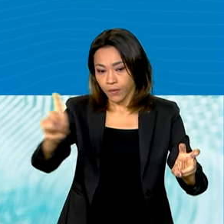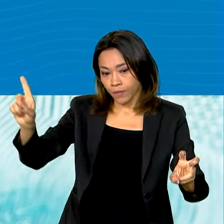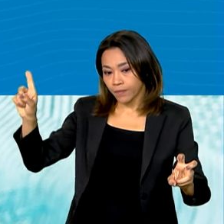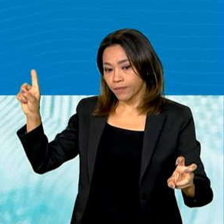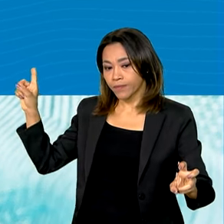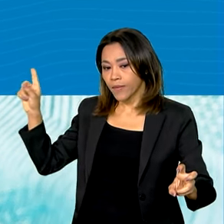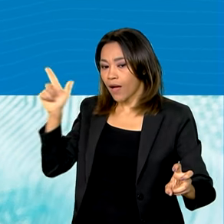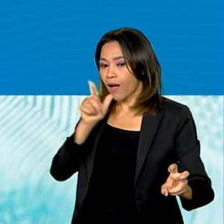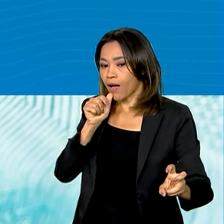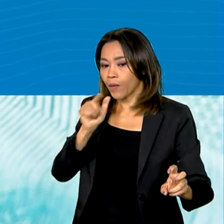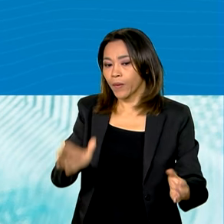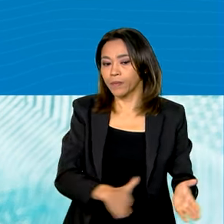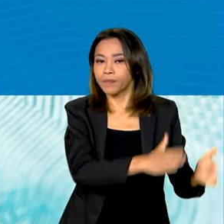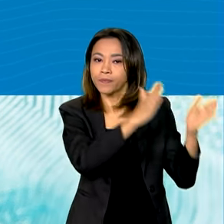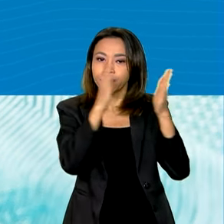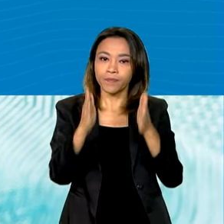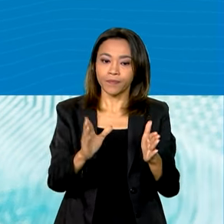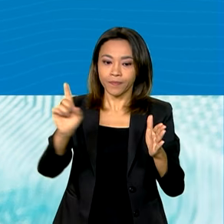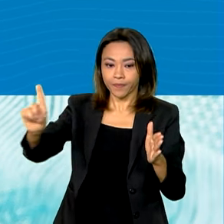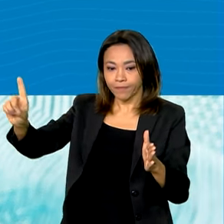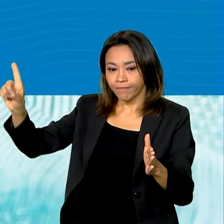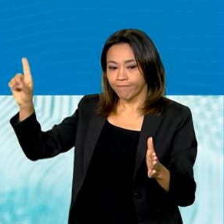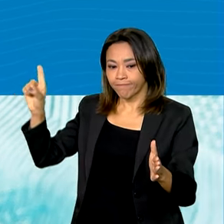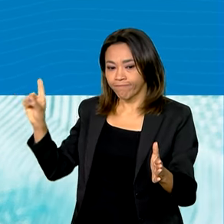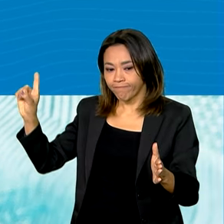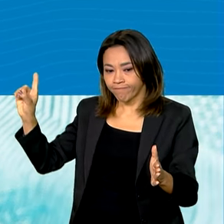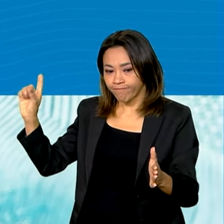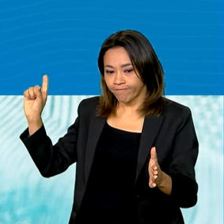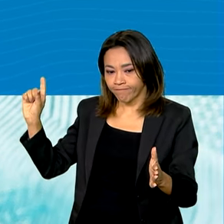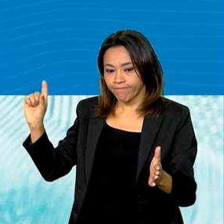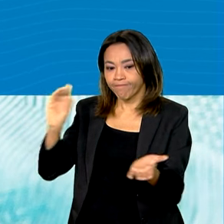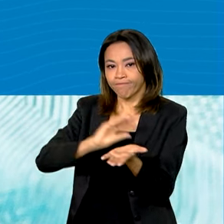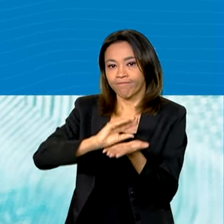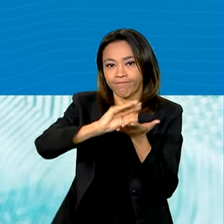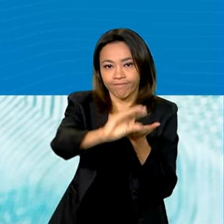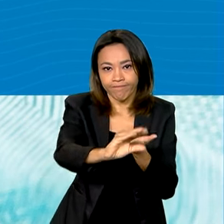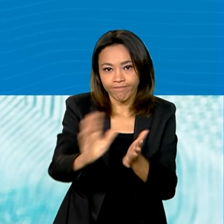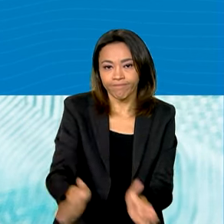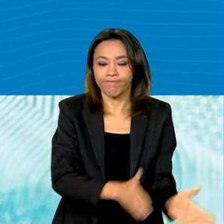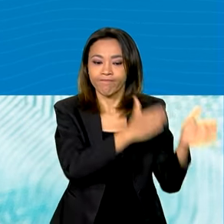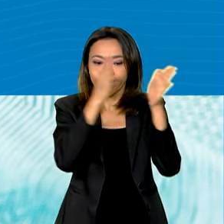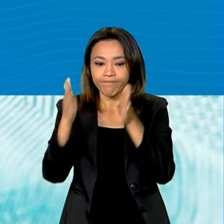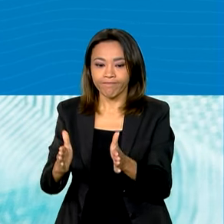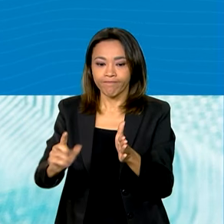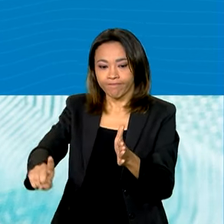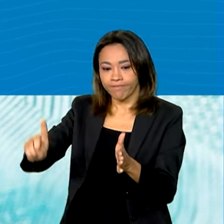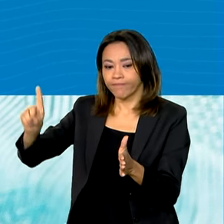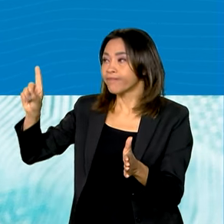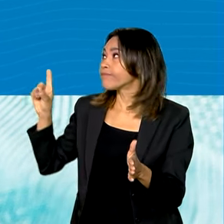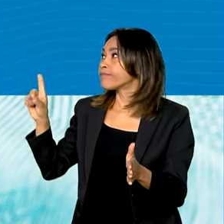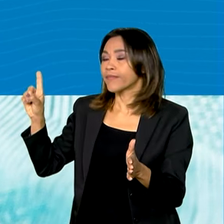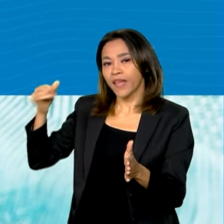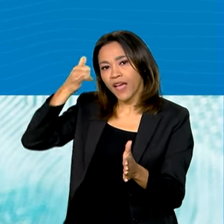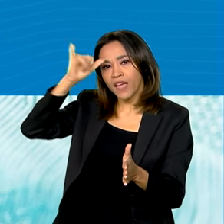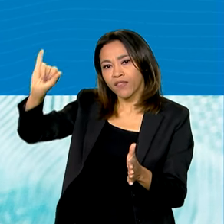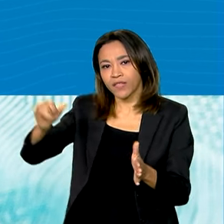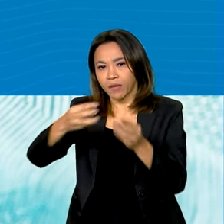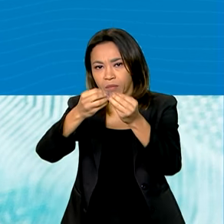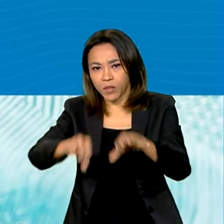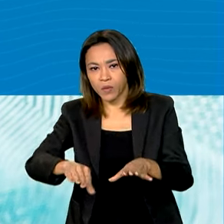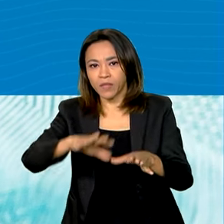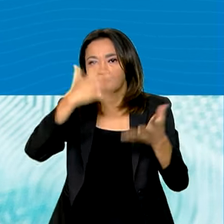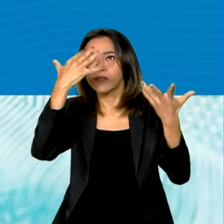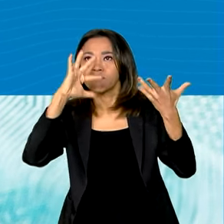água rural, periferia viva, urbanização de favelas, prevenção a desastres naturais,